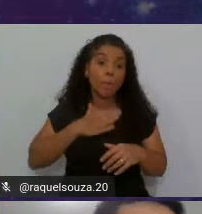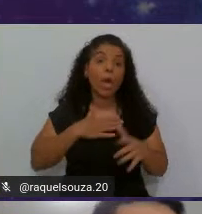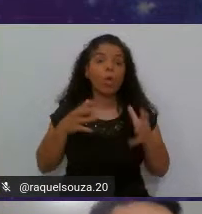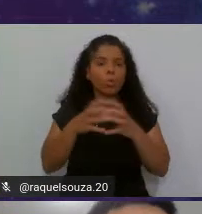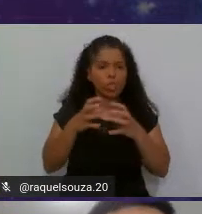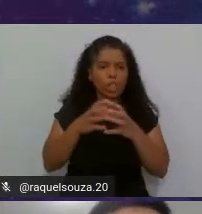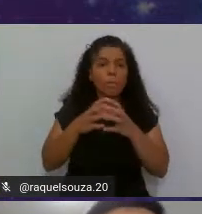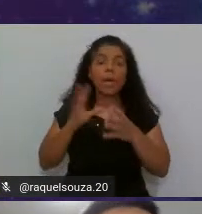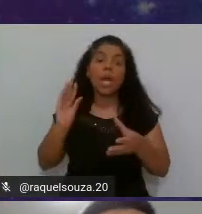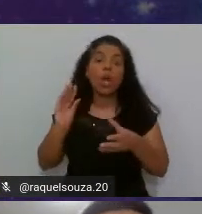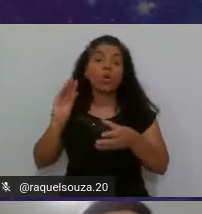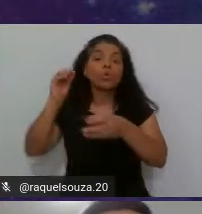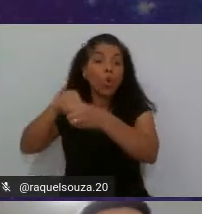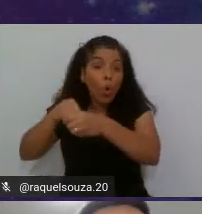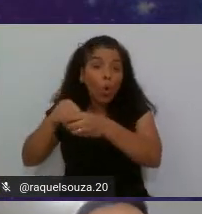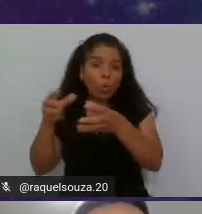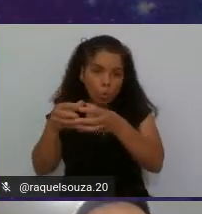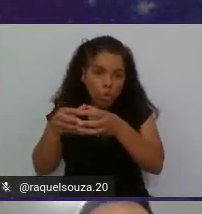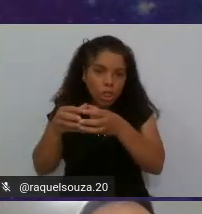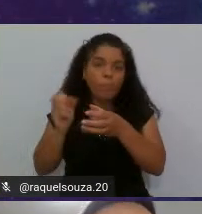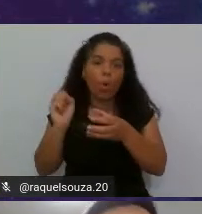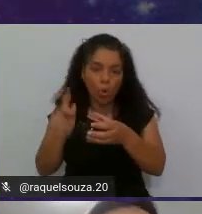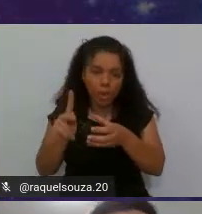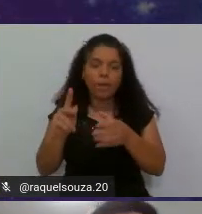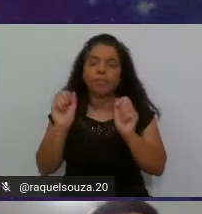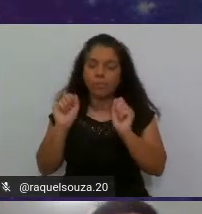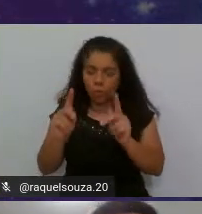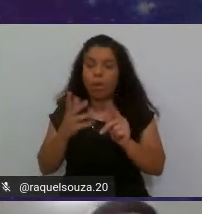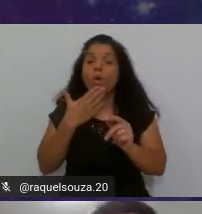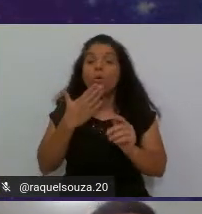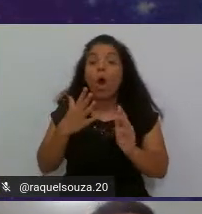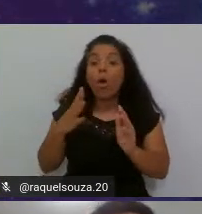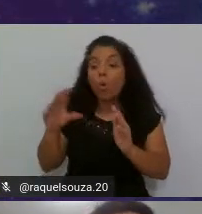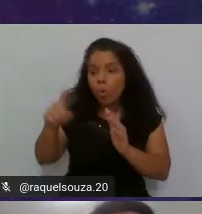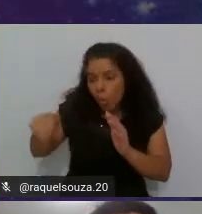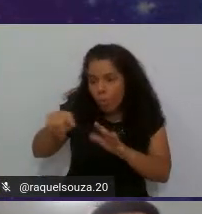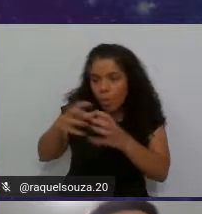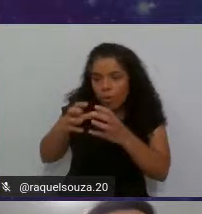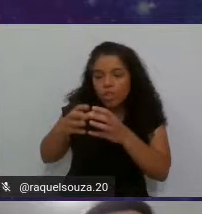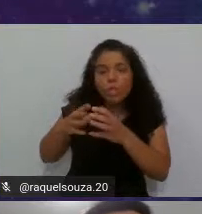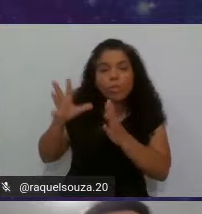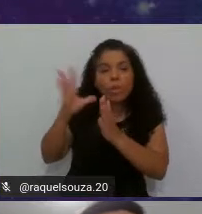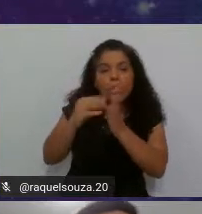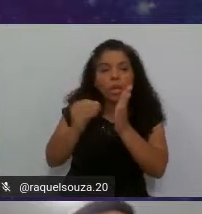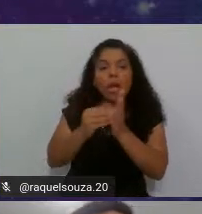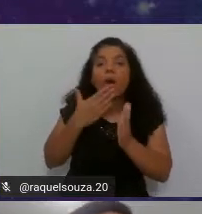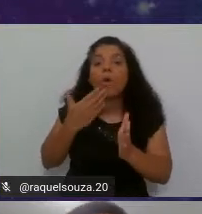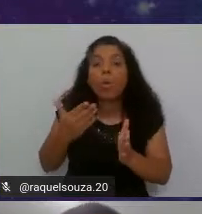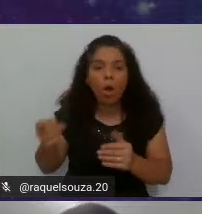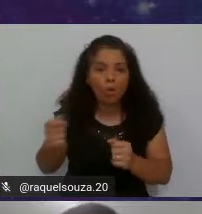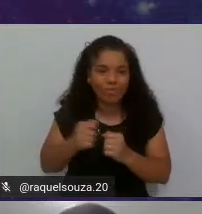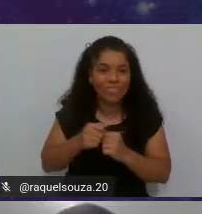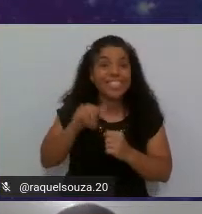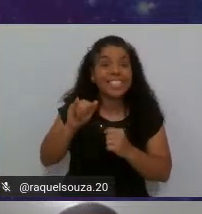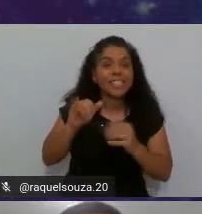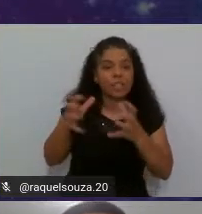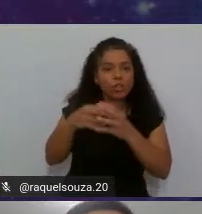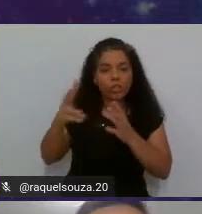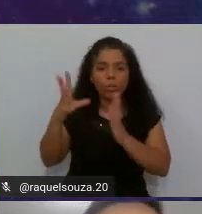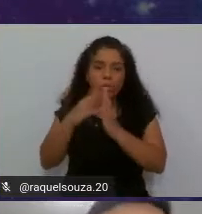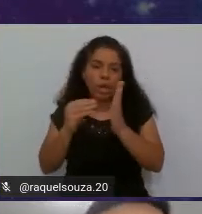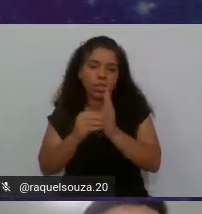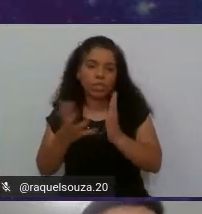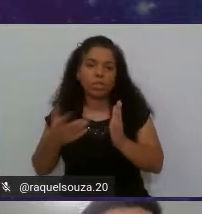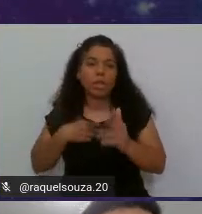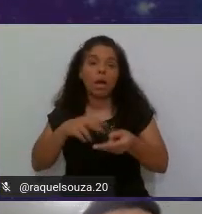Eu estou inserido num time? Sim, eu estou. Então, qual é a linguagem que o meu time usa? Se o seu time utilizar a linguagem